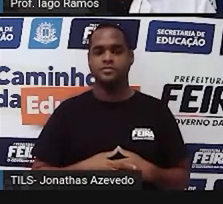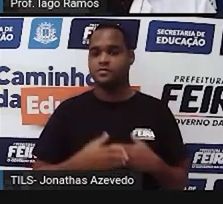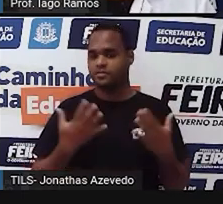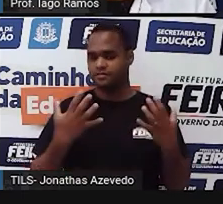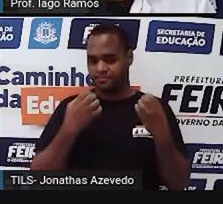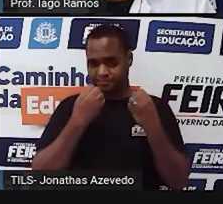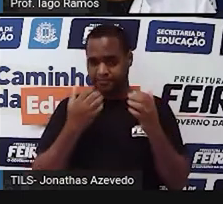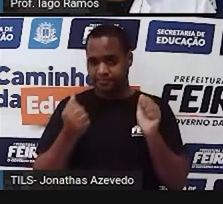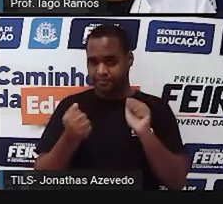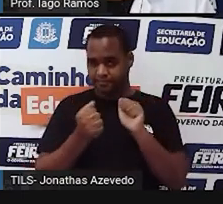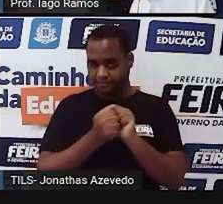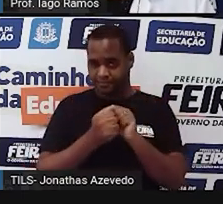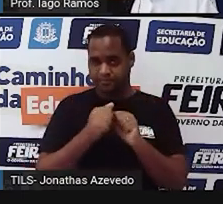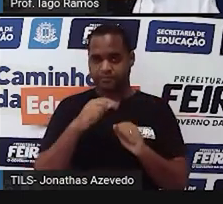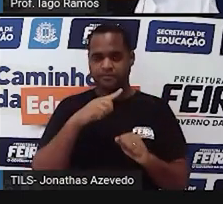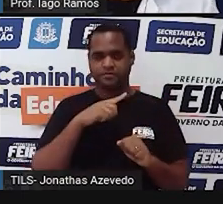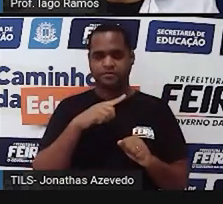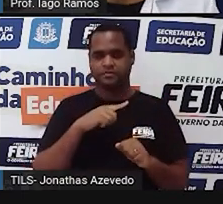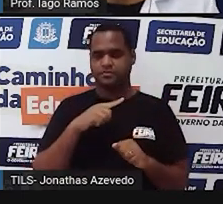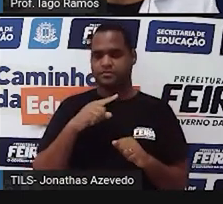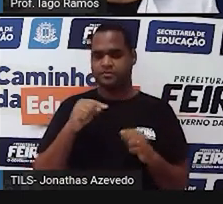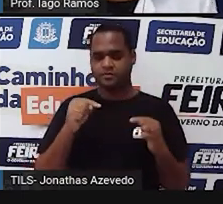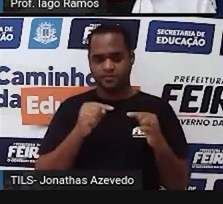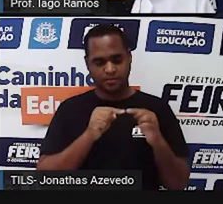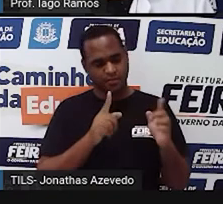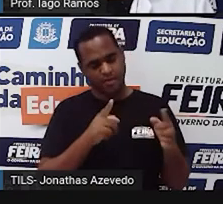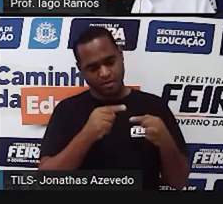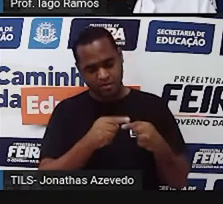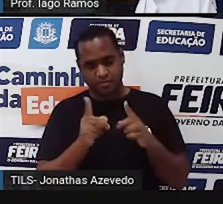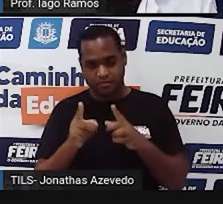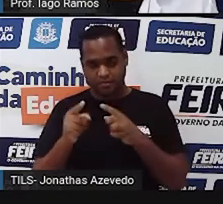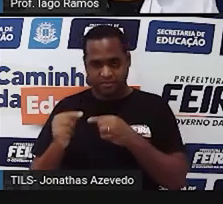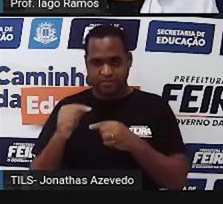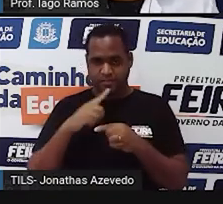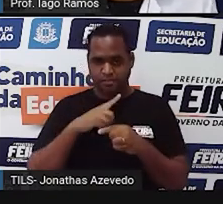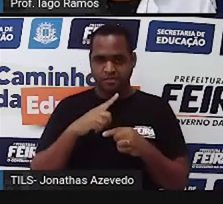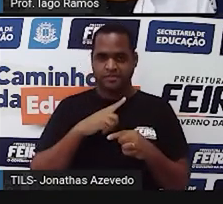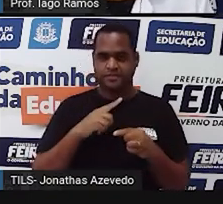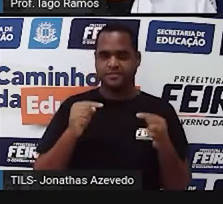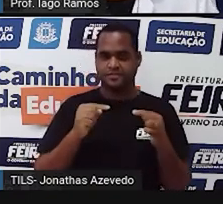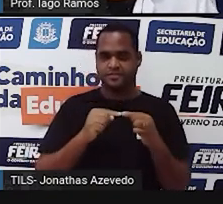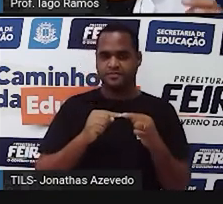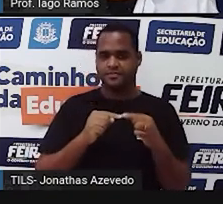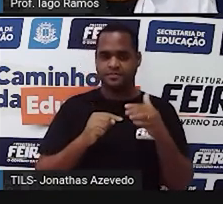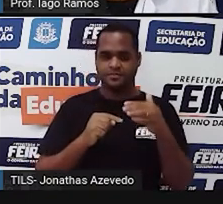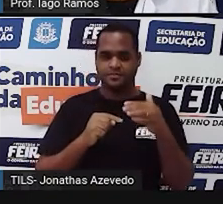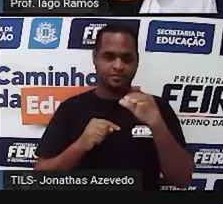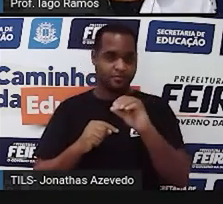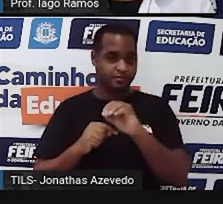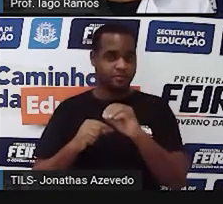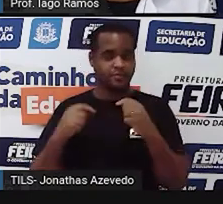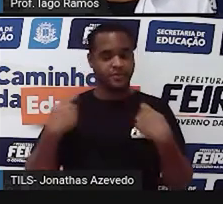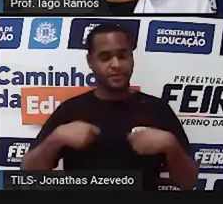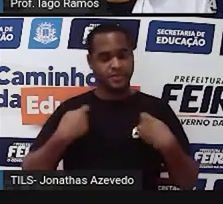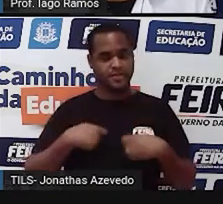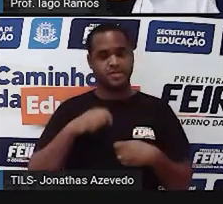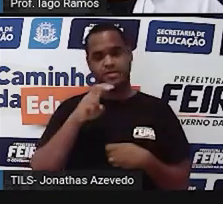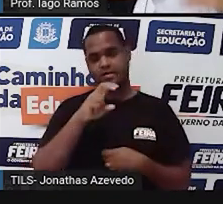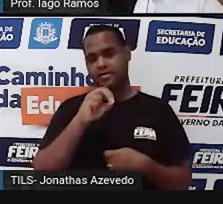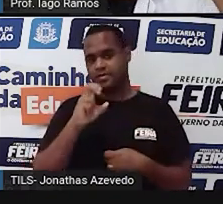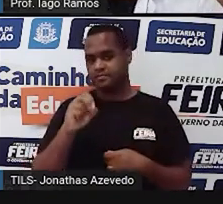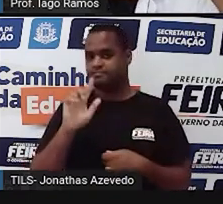Bom, juntando as duas caixinhas mais aquele pezinho de 100, vai ter que dar 500 gramas,